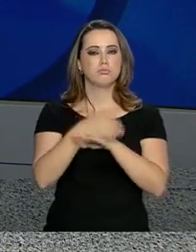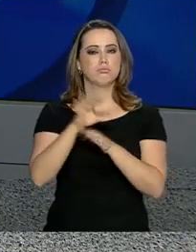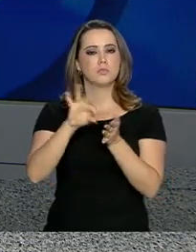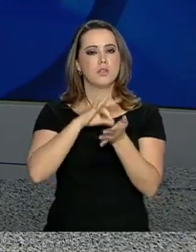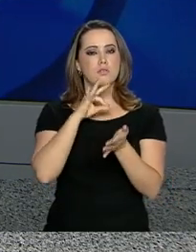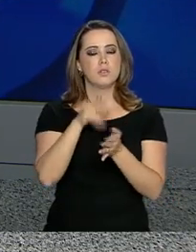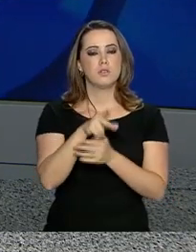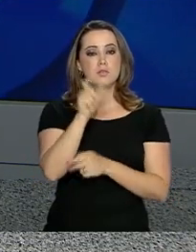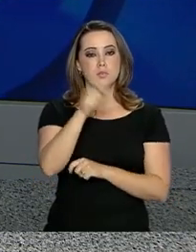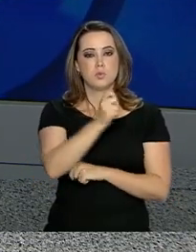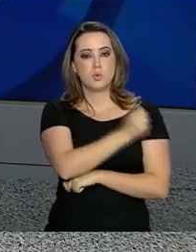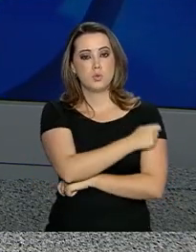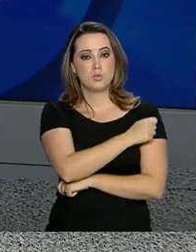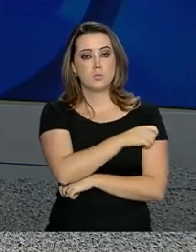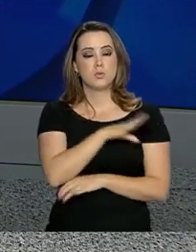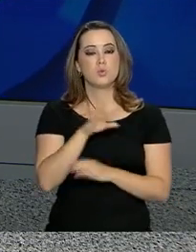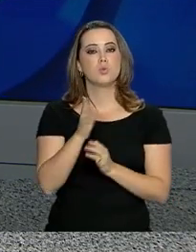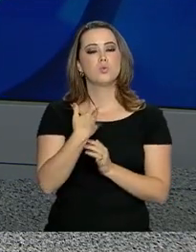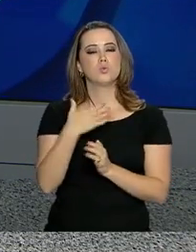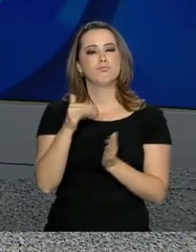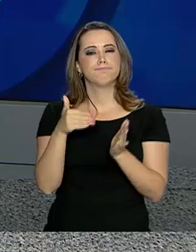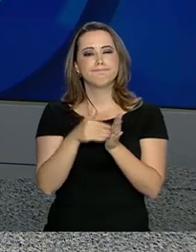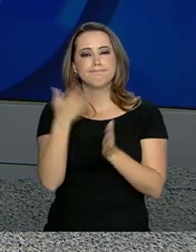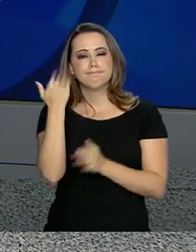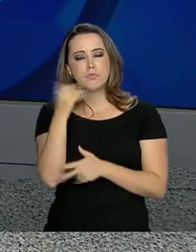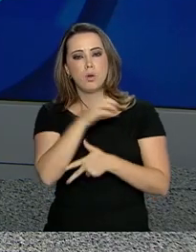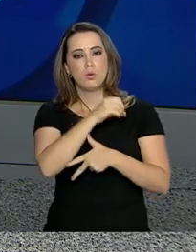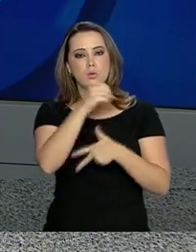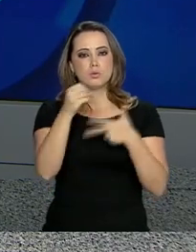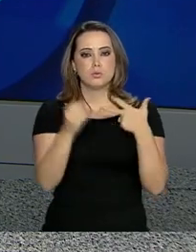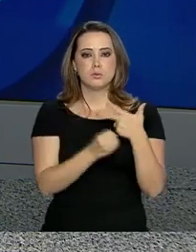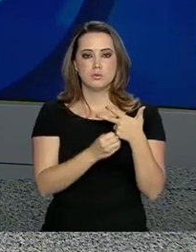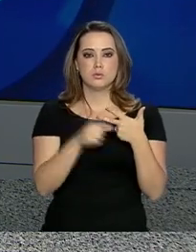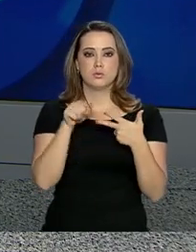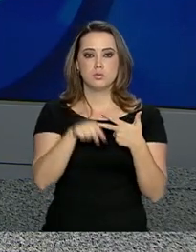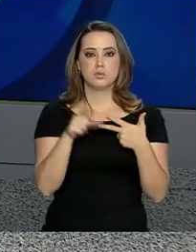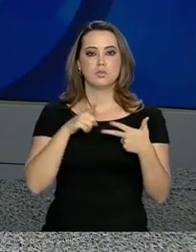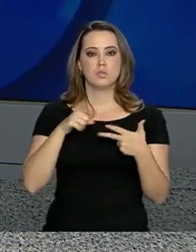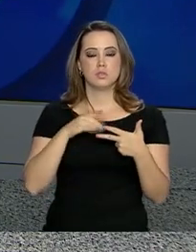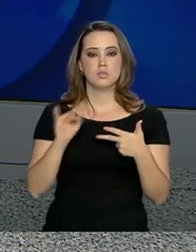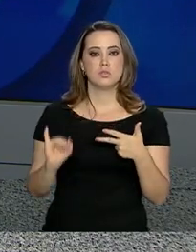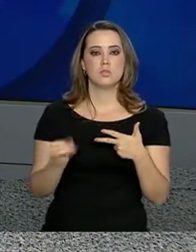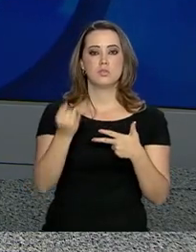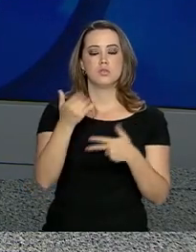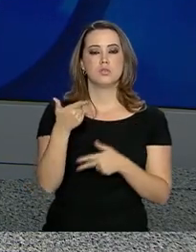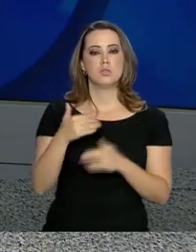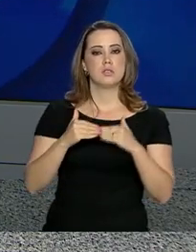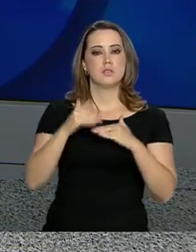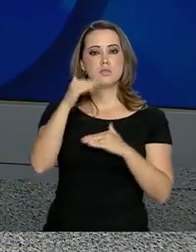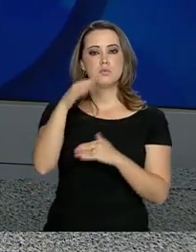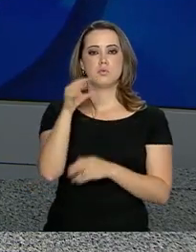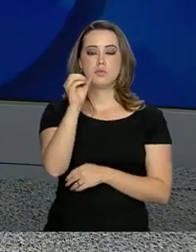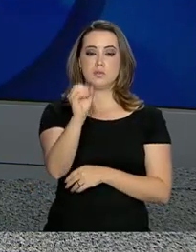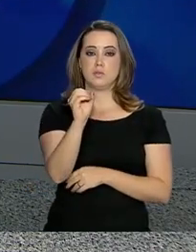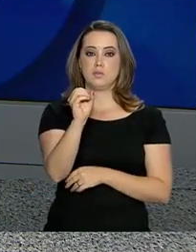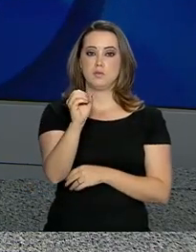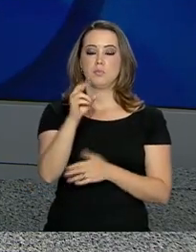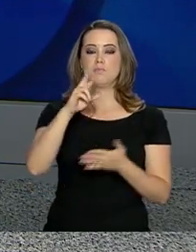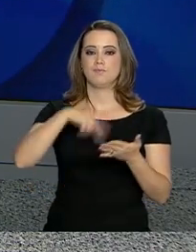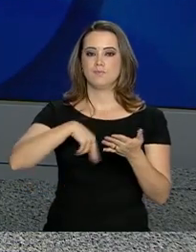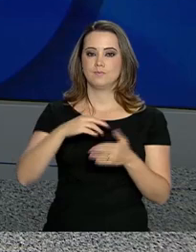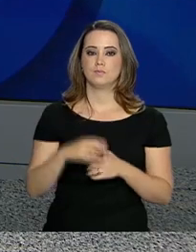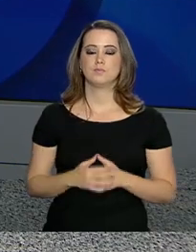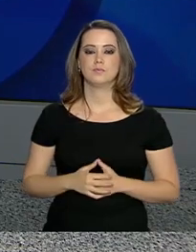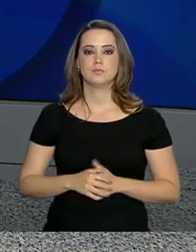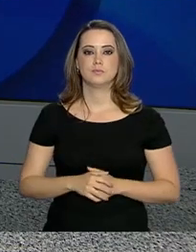concorrer às vagas os estudantes que fizeram o último exame nacional do ensino médio, o Enem, e obtiveram nota acima de zero na